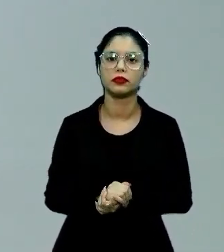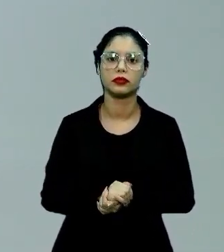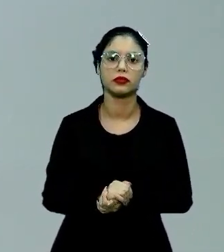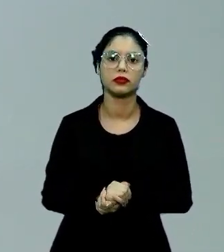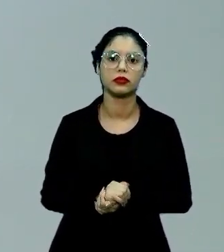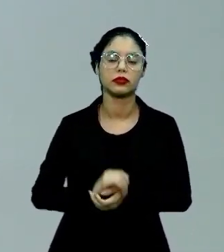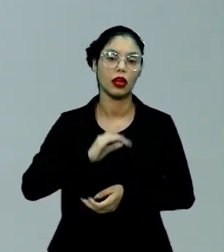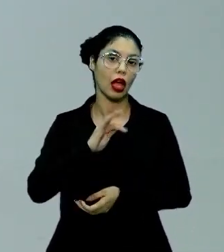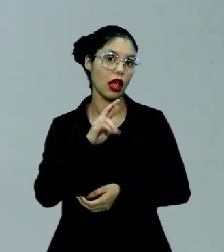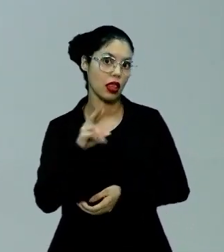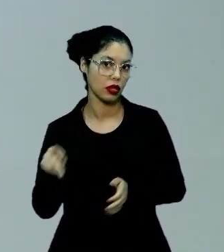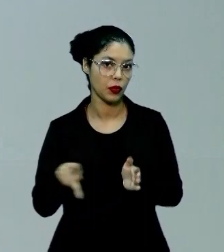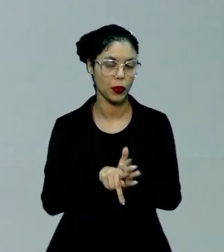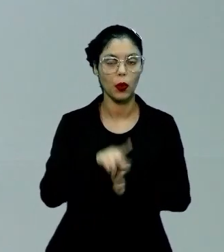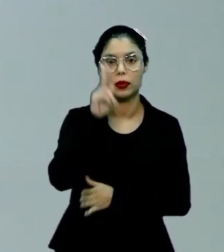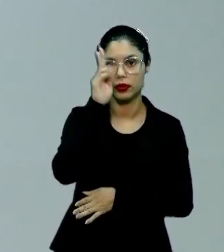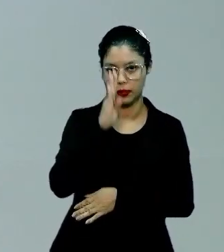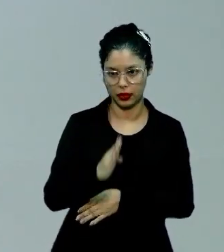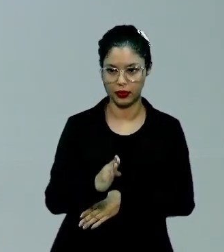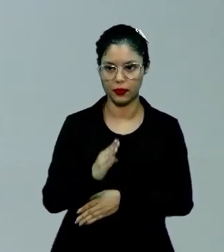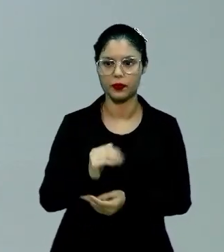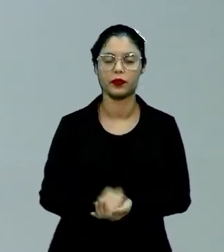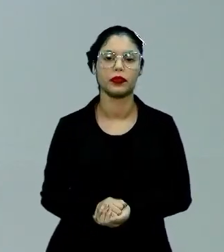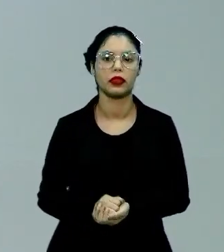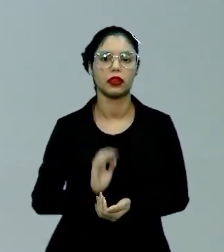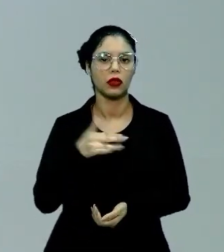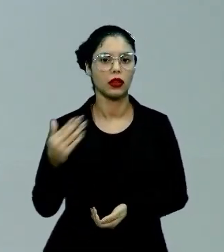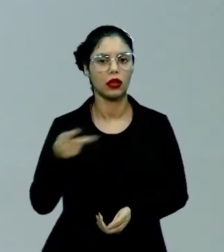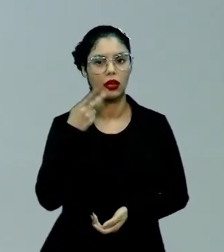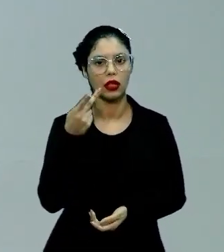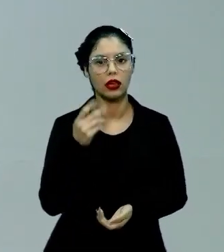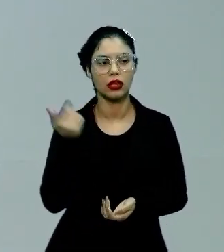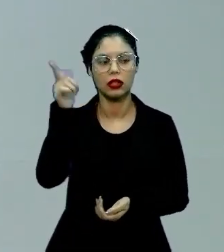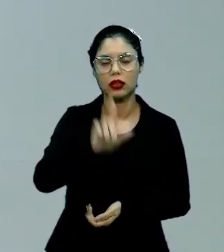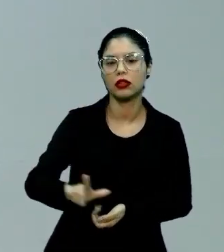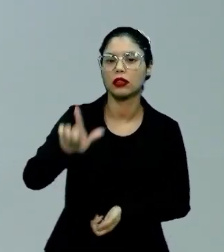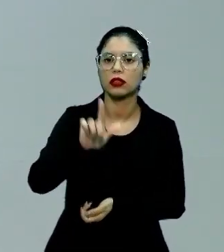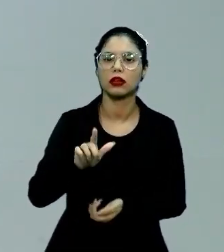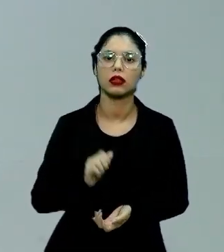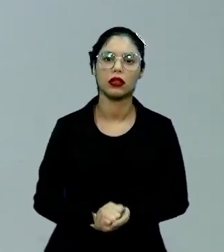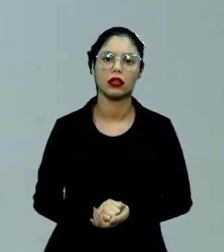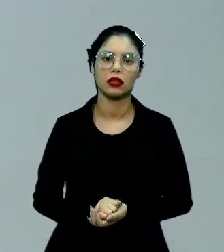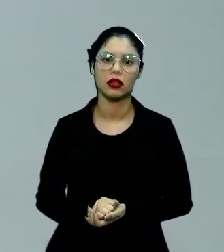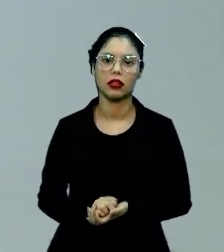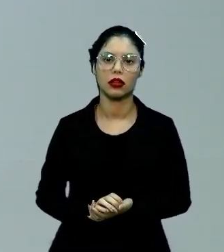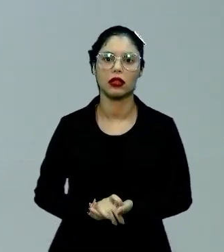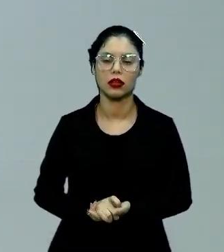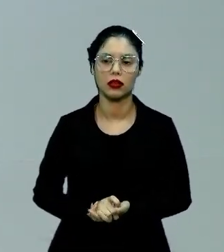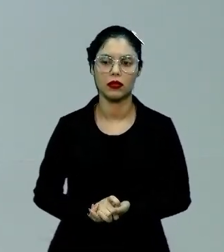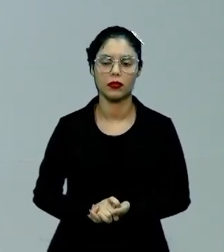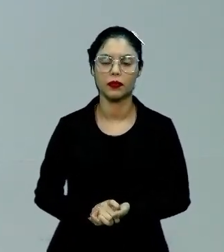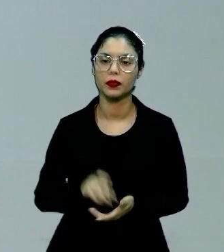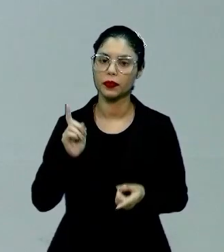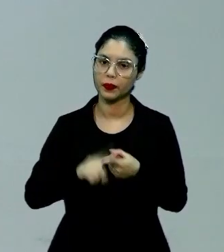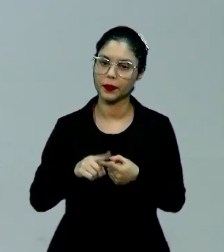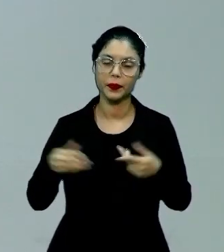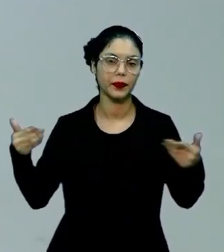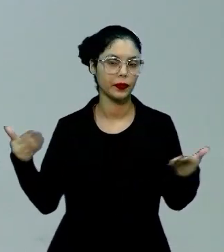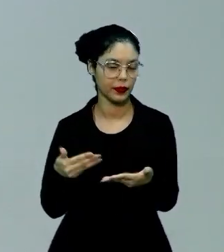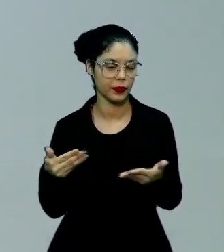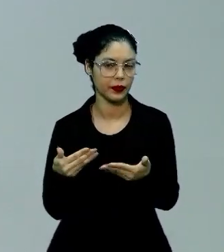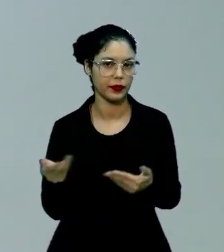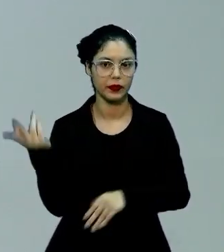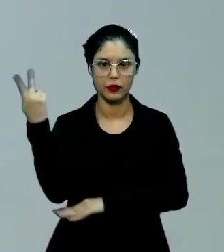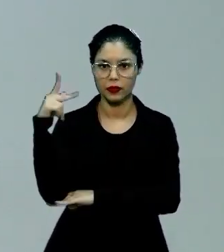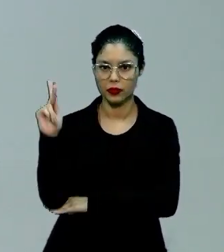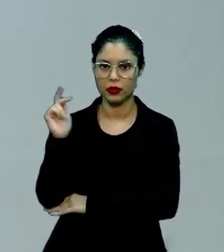clássicos da literatura brasileira. Então, quando a gente fala de literatura, novamente, eu enfatizo, porque nós estamos agora em